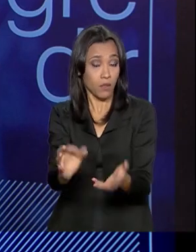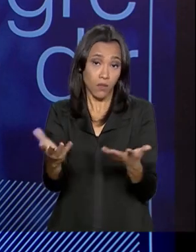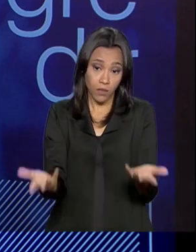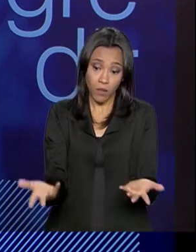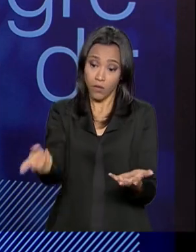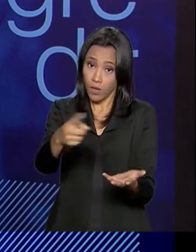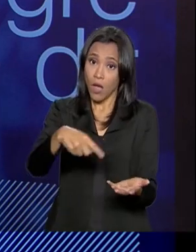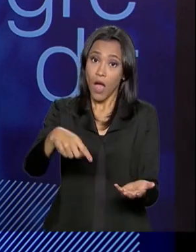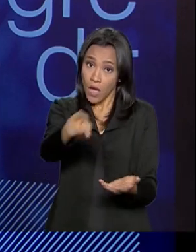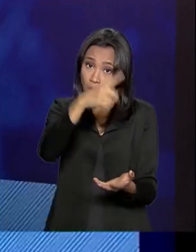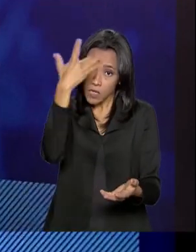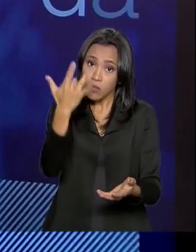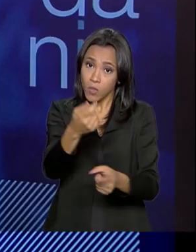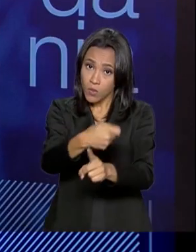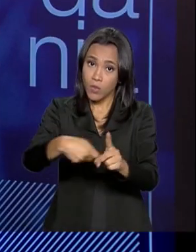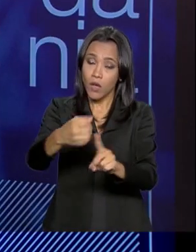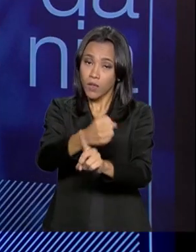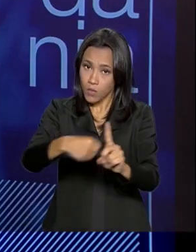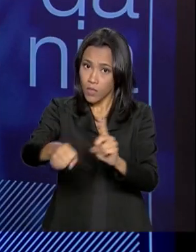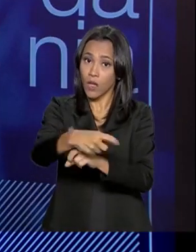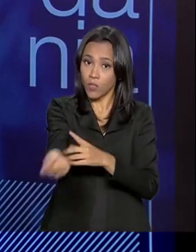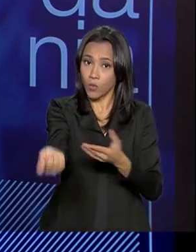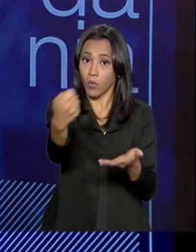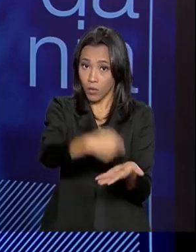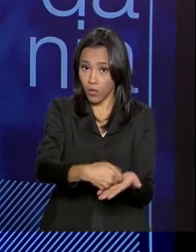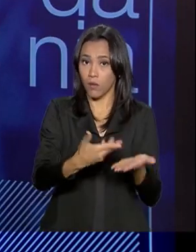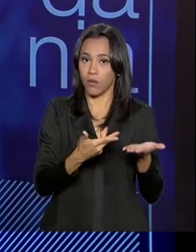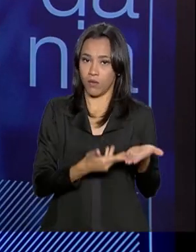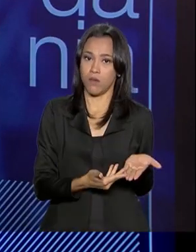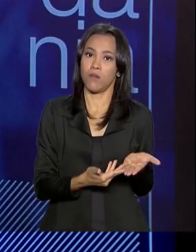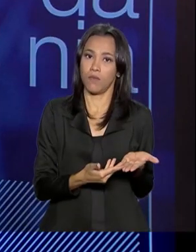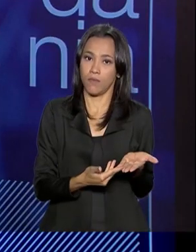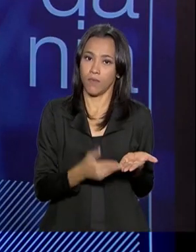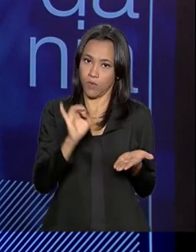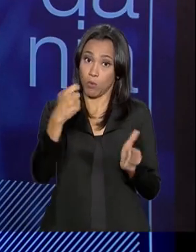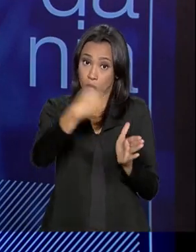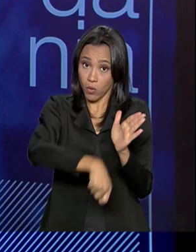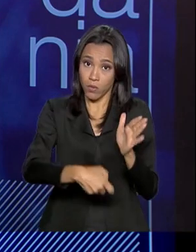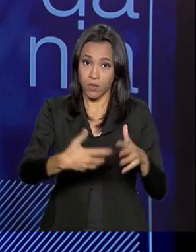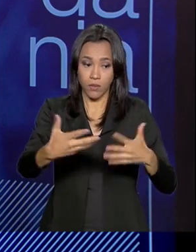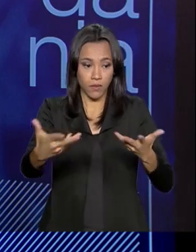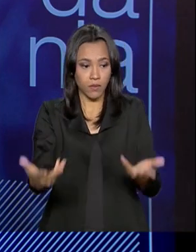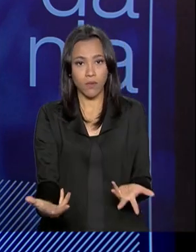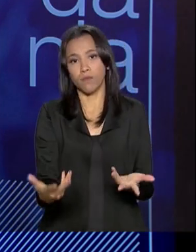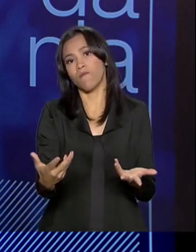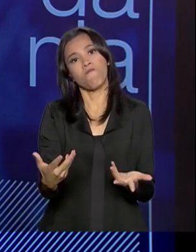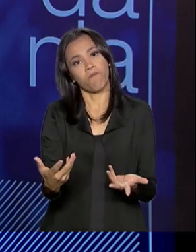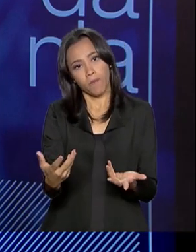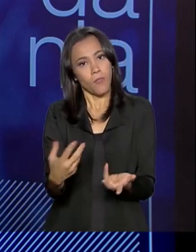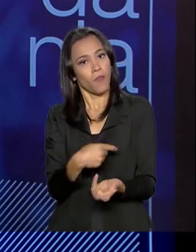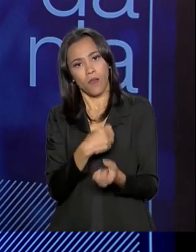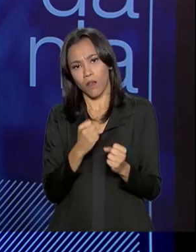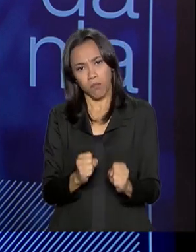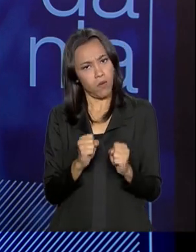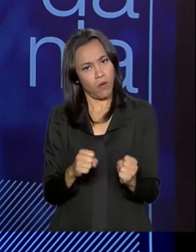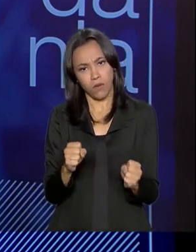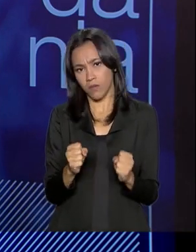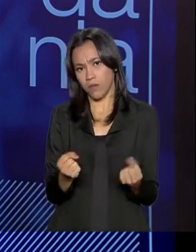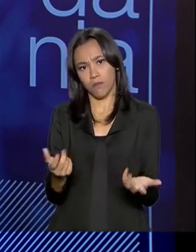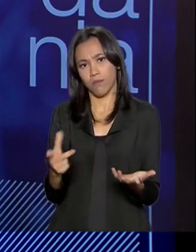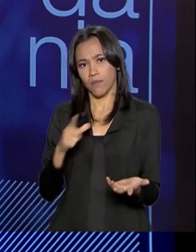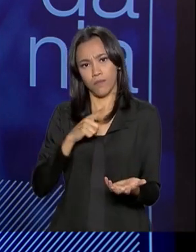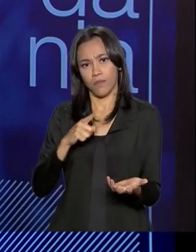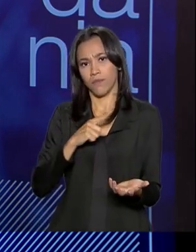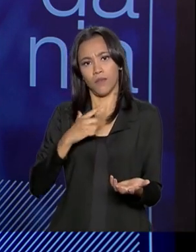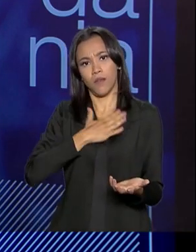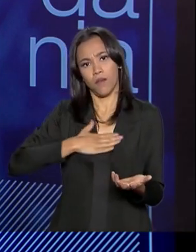população financiou tudo aquilo, nós estamos falando do dinheiro do contribuinte, que ela possa ter um desfrute maior em relação àquilo.